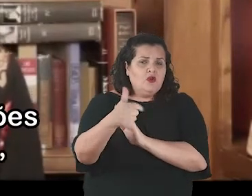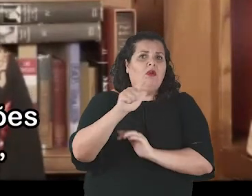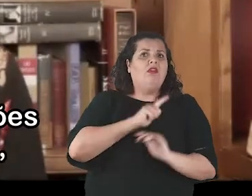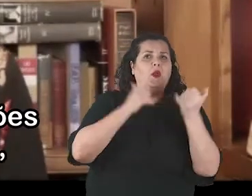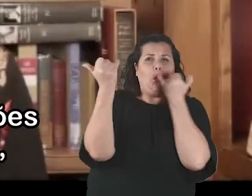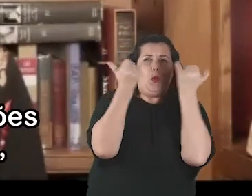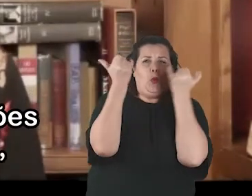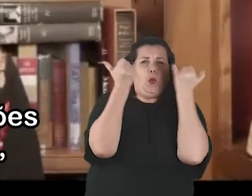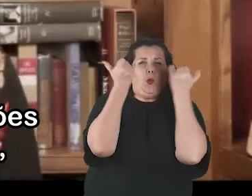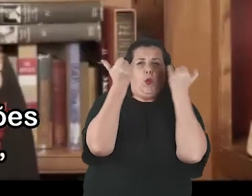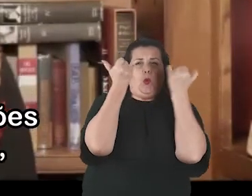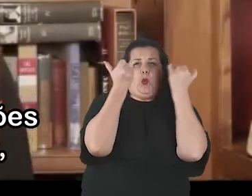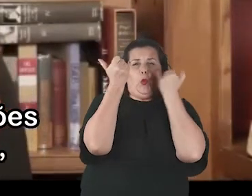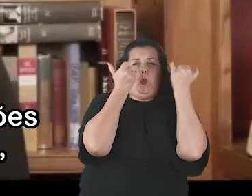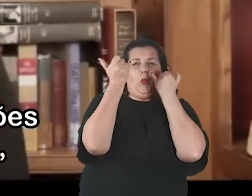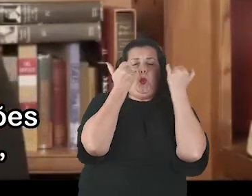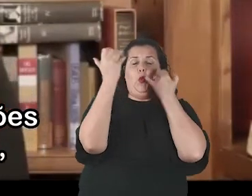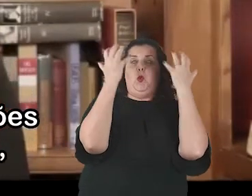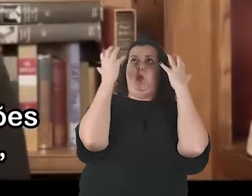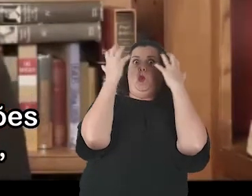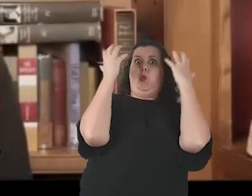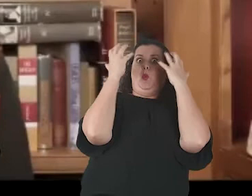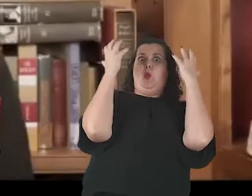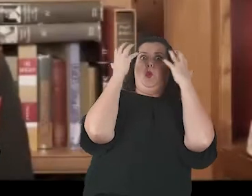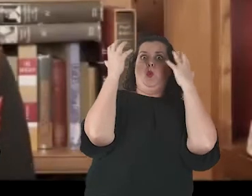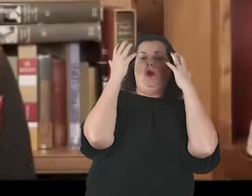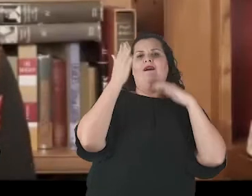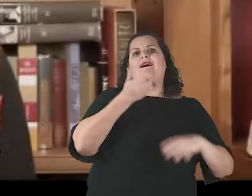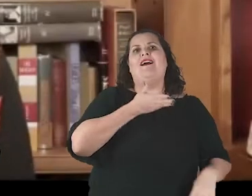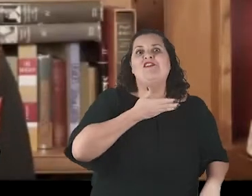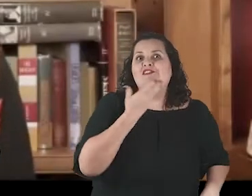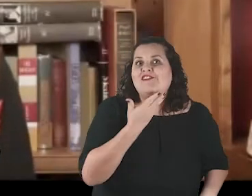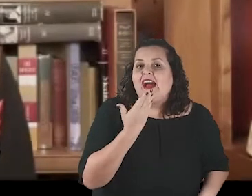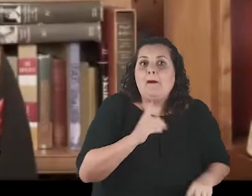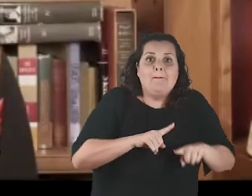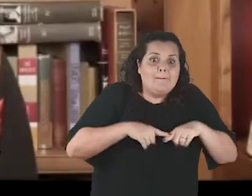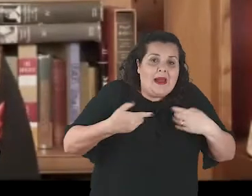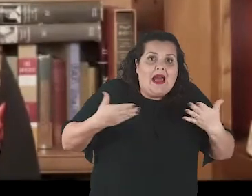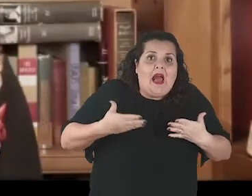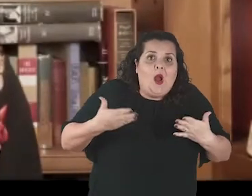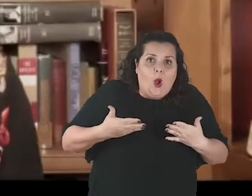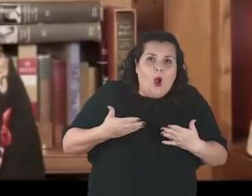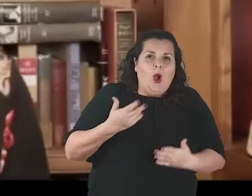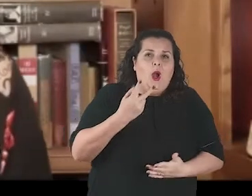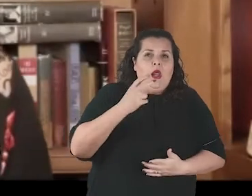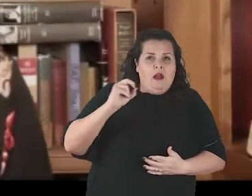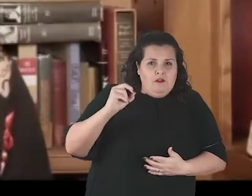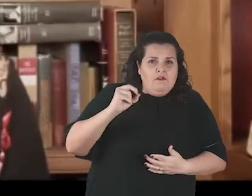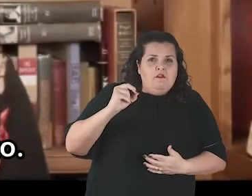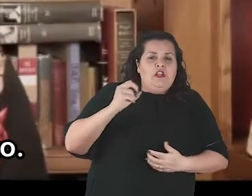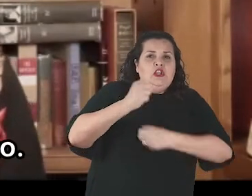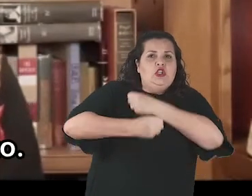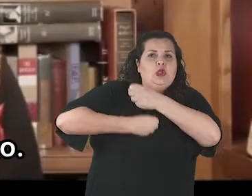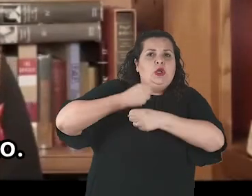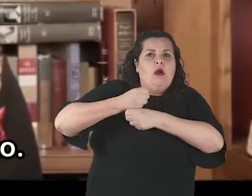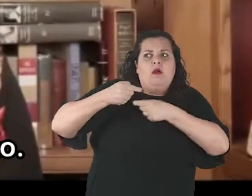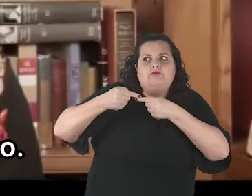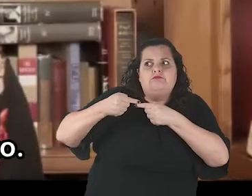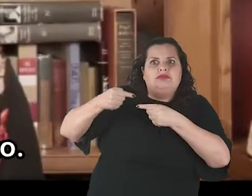fato que o século XXI nos bombardeia com informações ao alcance das nossas mãos. Mas,